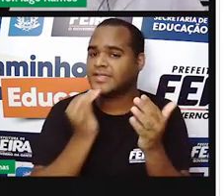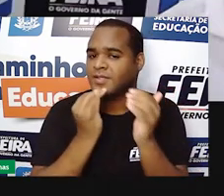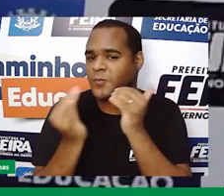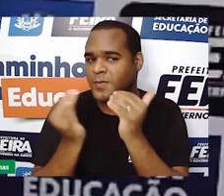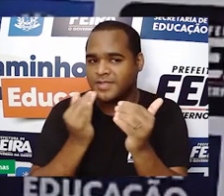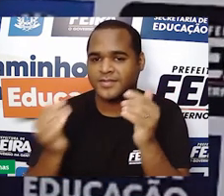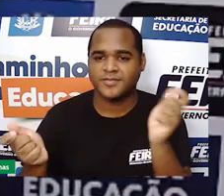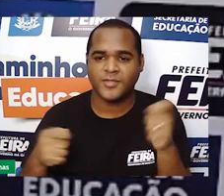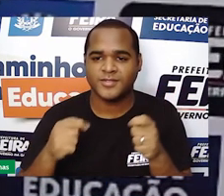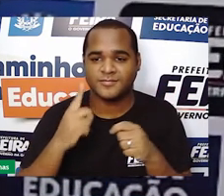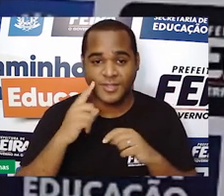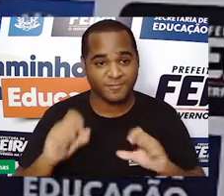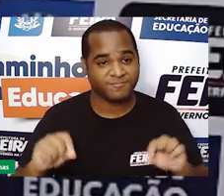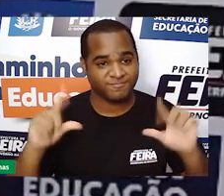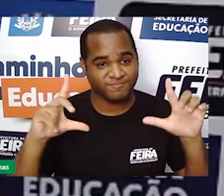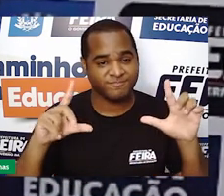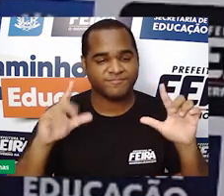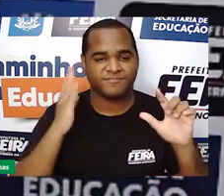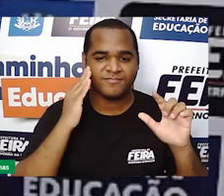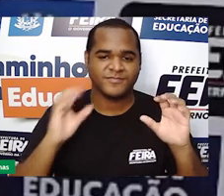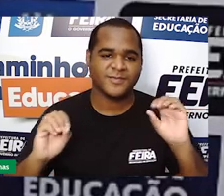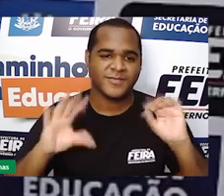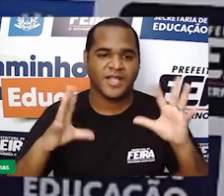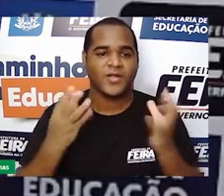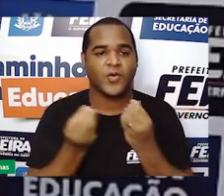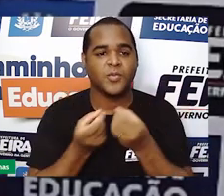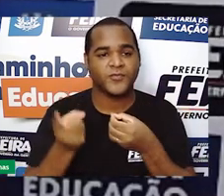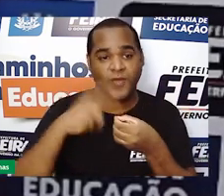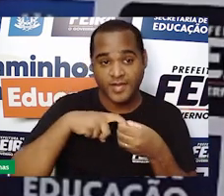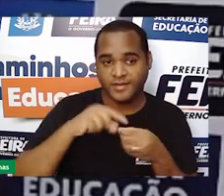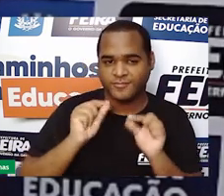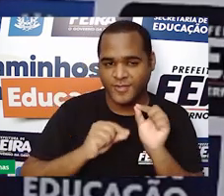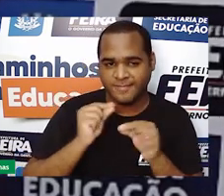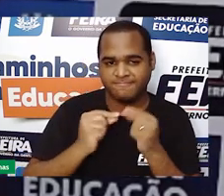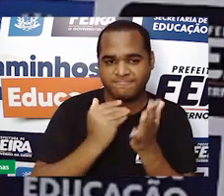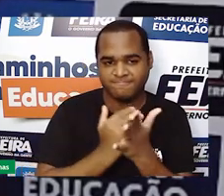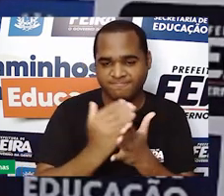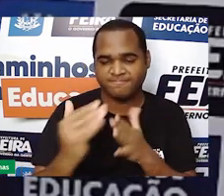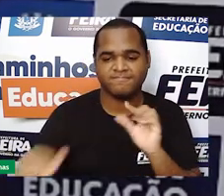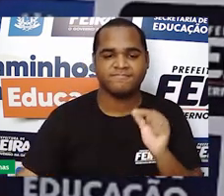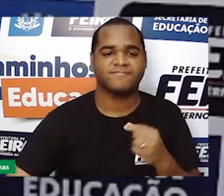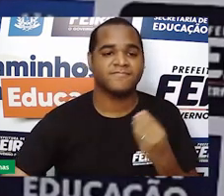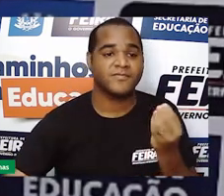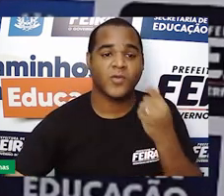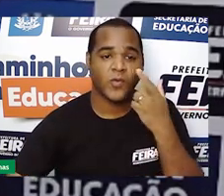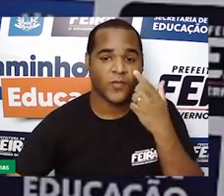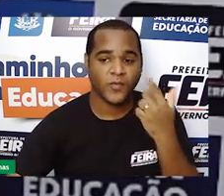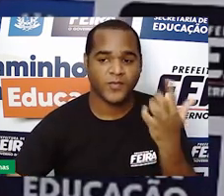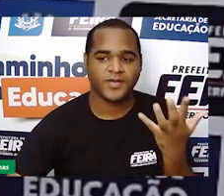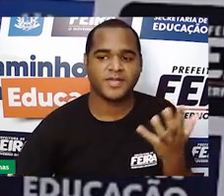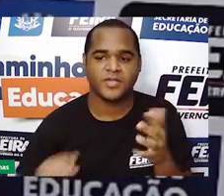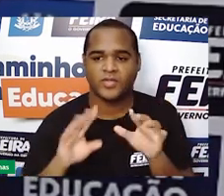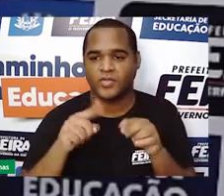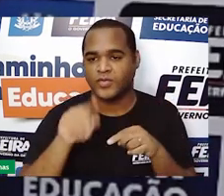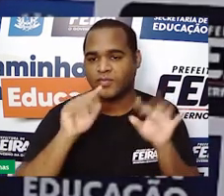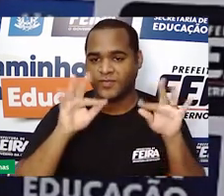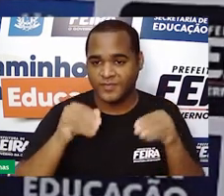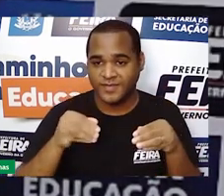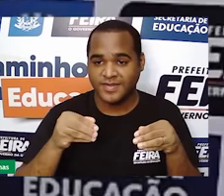eles, tá bom? Vamos tirar essa tela, vamos voltar para aquela tela inicial e aí a gente finaliza